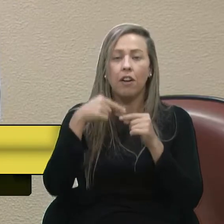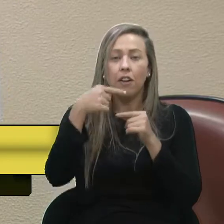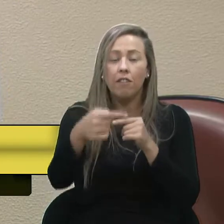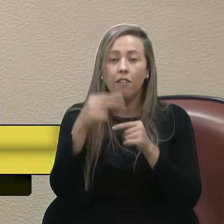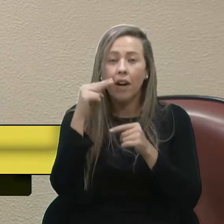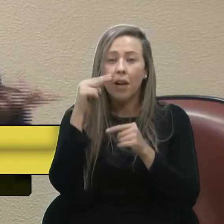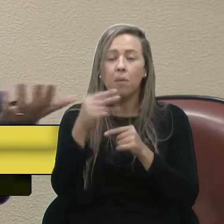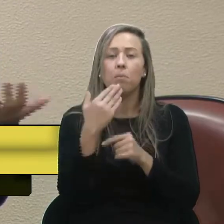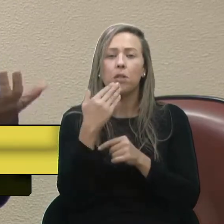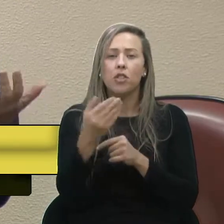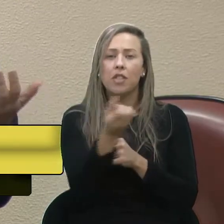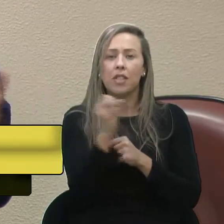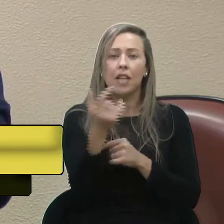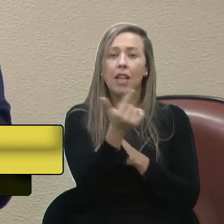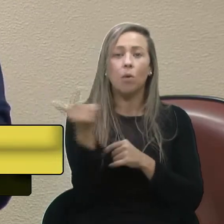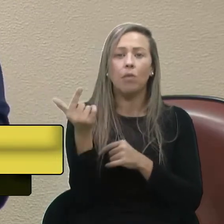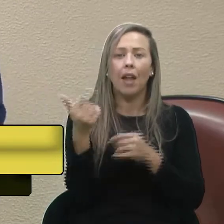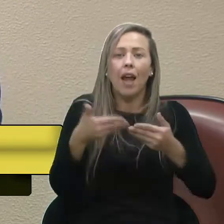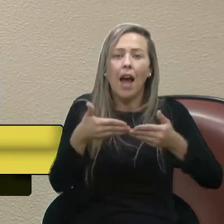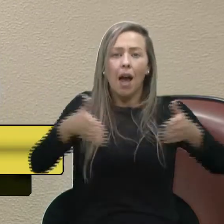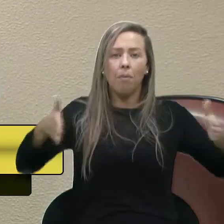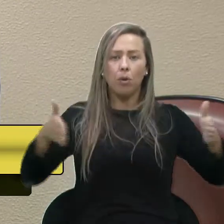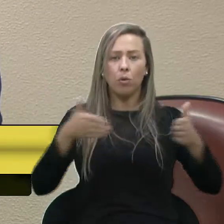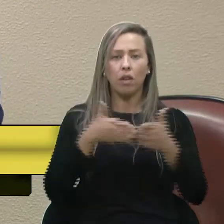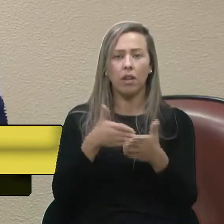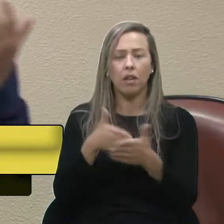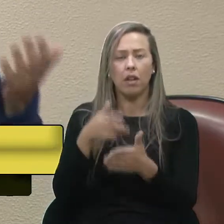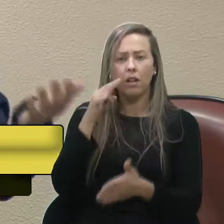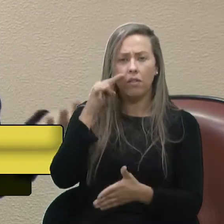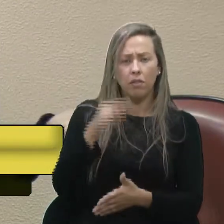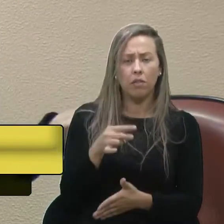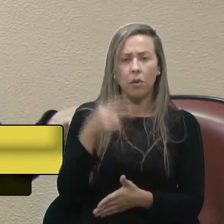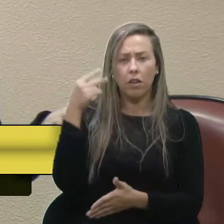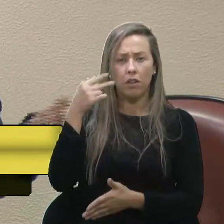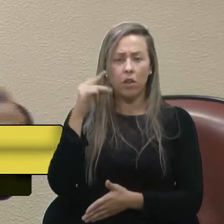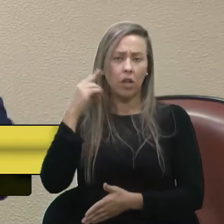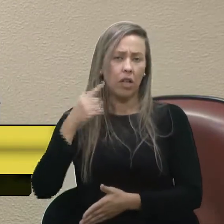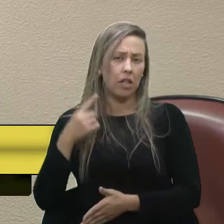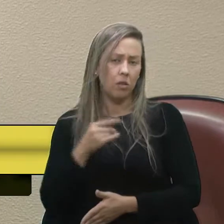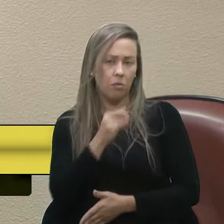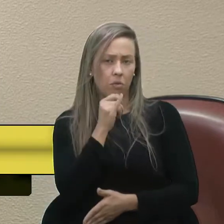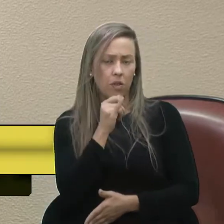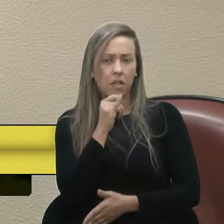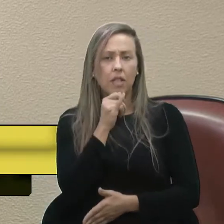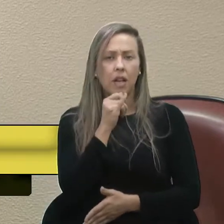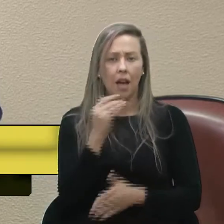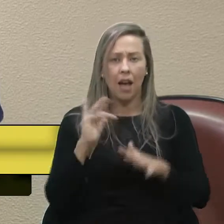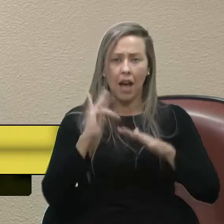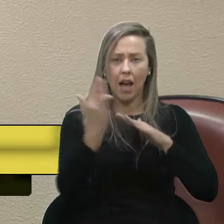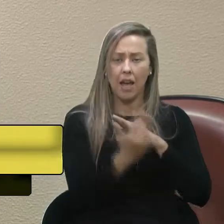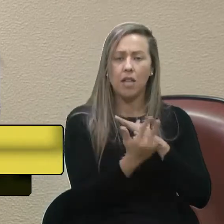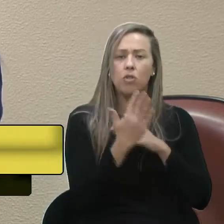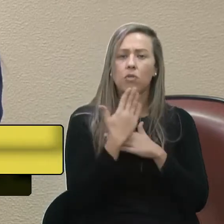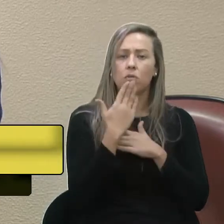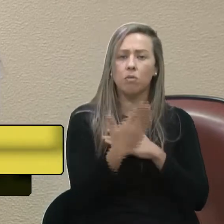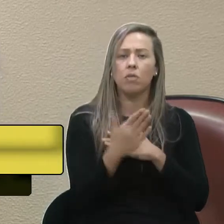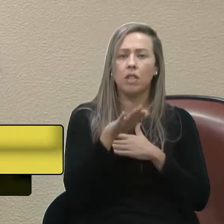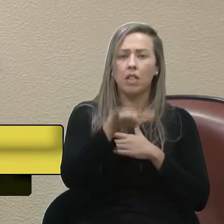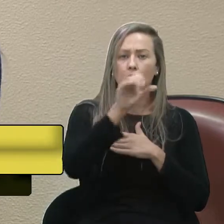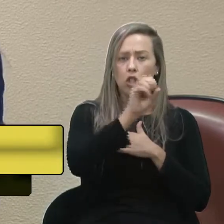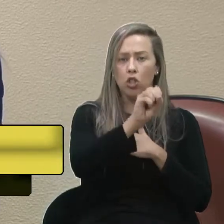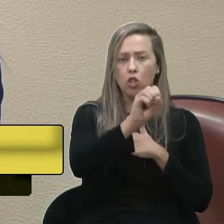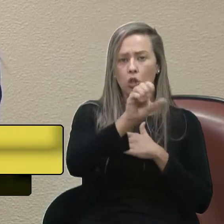uma solicitação quando a gente não tem essa abertura. A gente viu a vereadora Denise, por exemplo, postando nas redes sociais um encontro com o Solete,